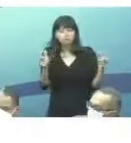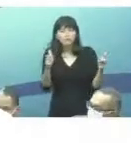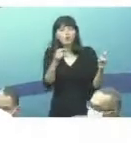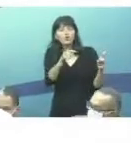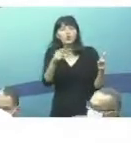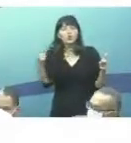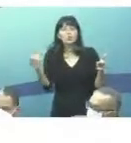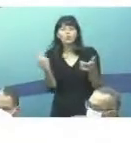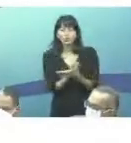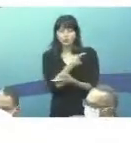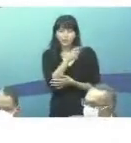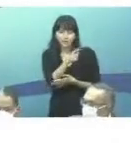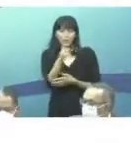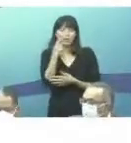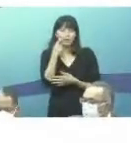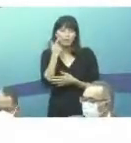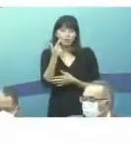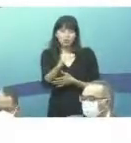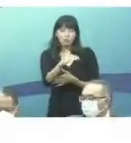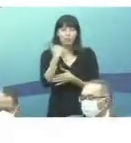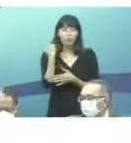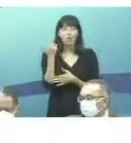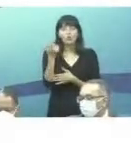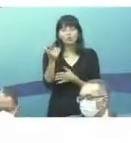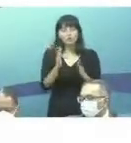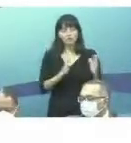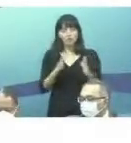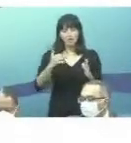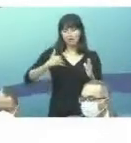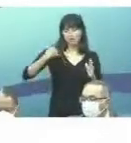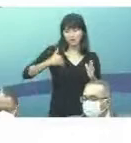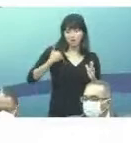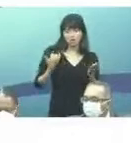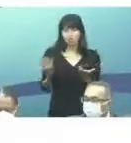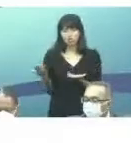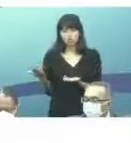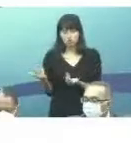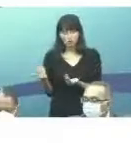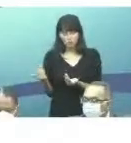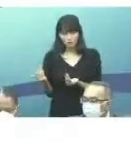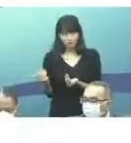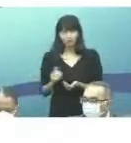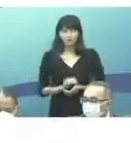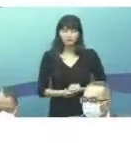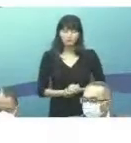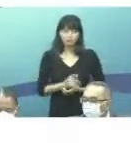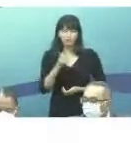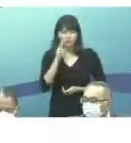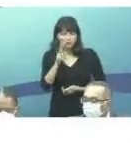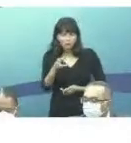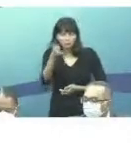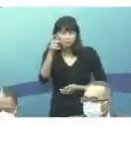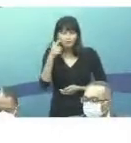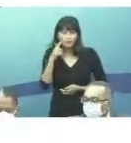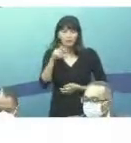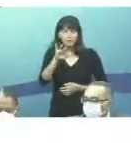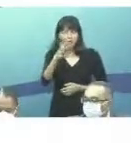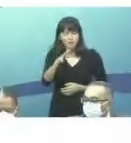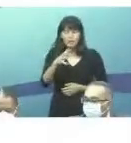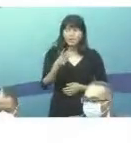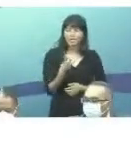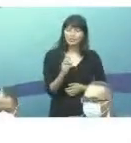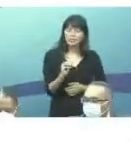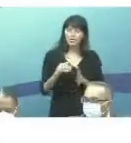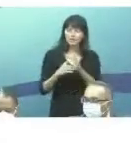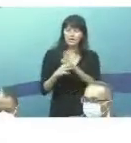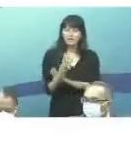da incidência e a mortalidade está na faixa etária mais jovem. A gente verifica que entre a faixa etária de 30